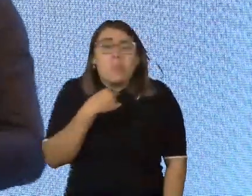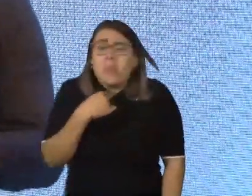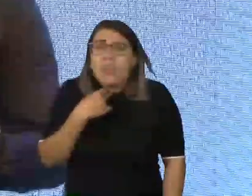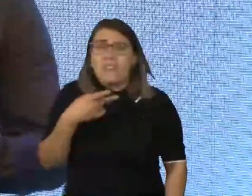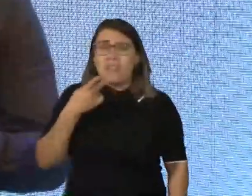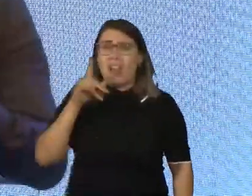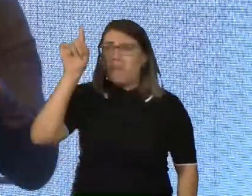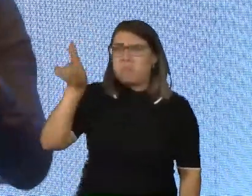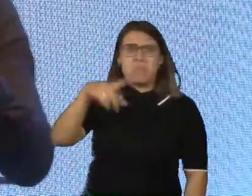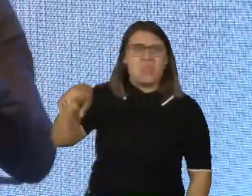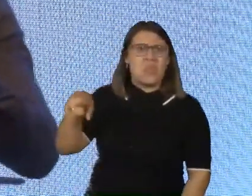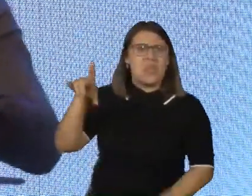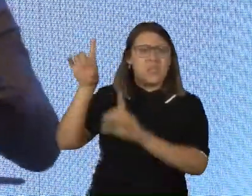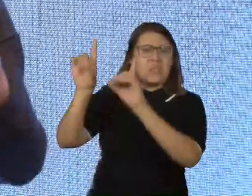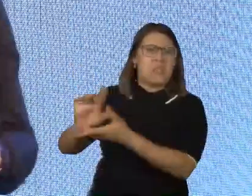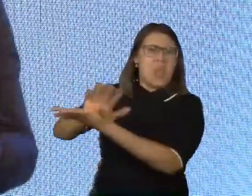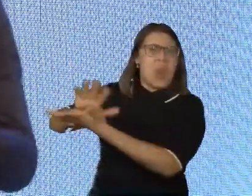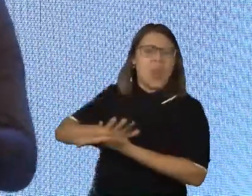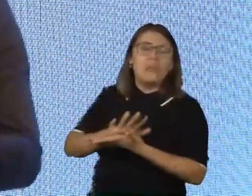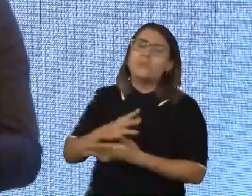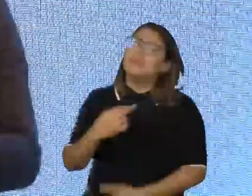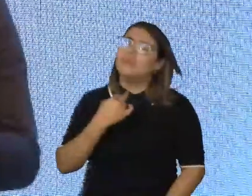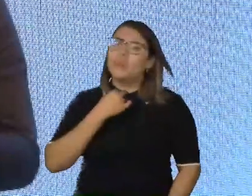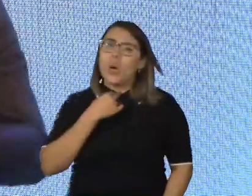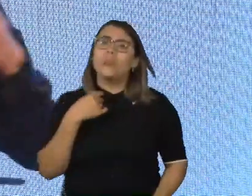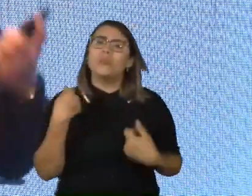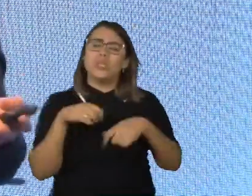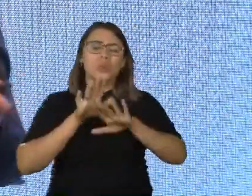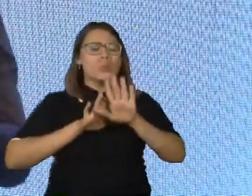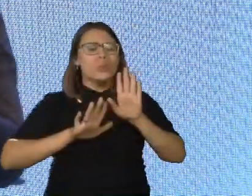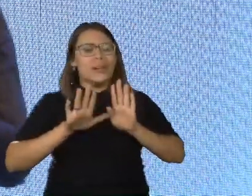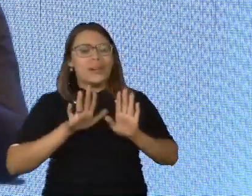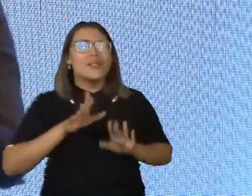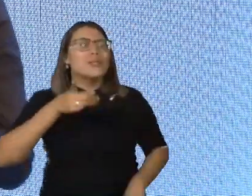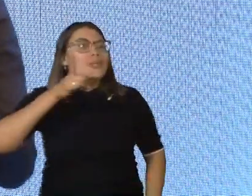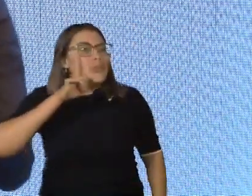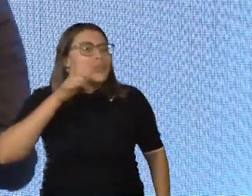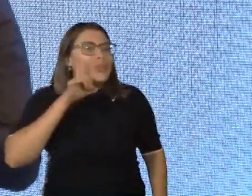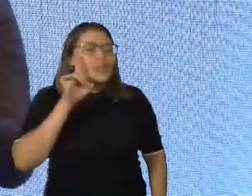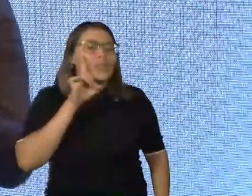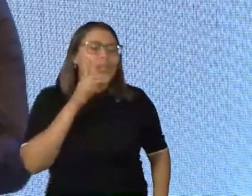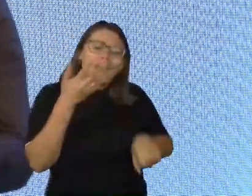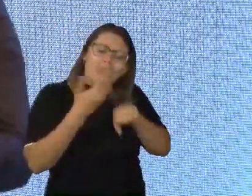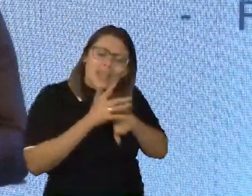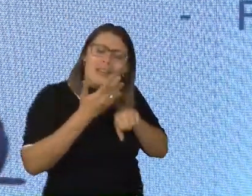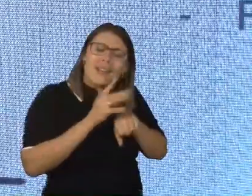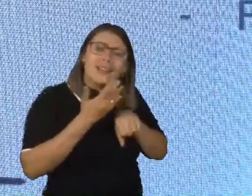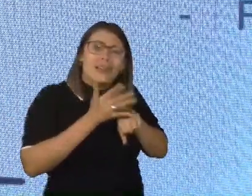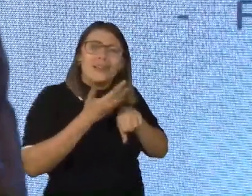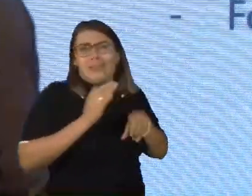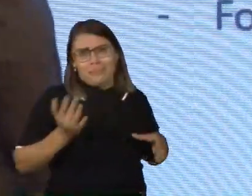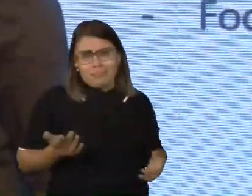meu ativismo, ele é seletivo. E isso habita as mentes das pessoas limitadas.